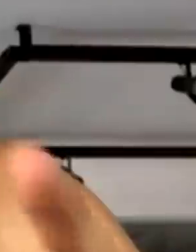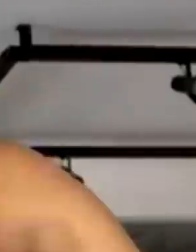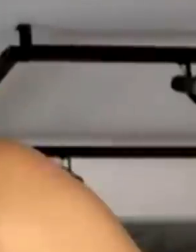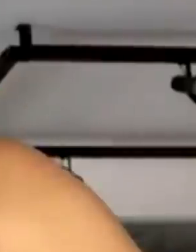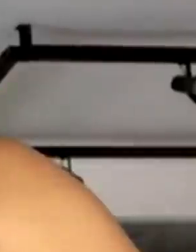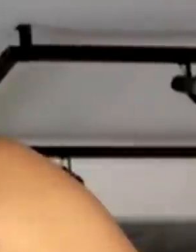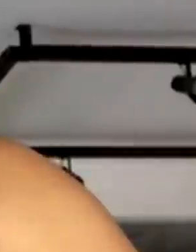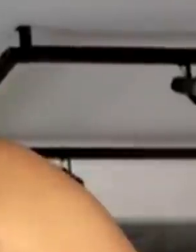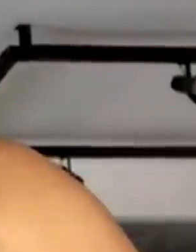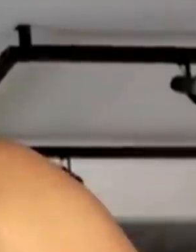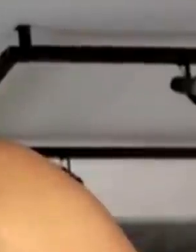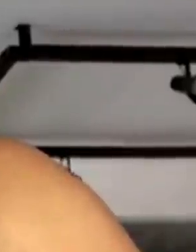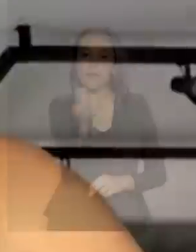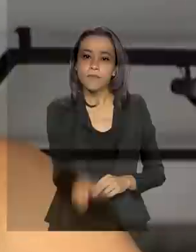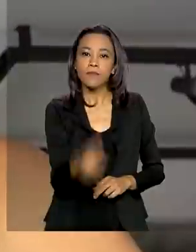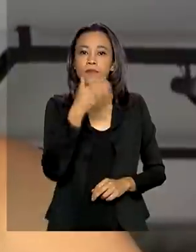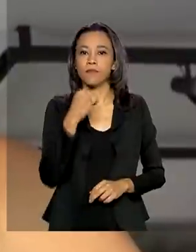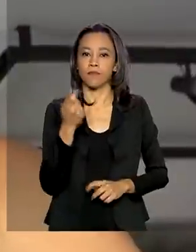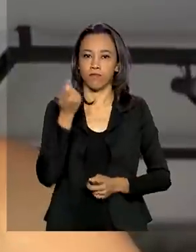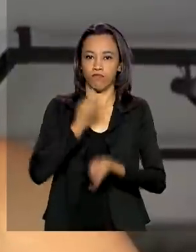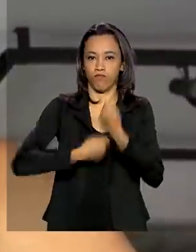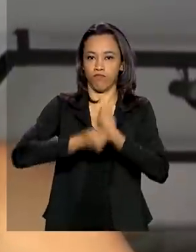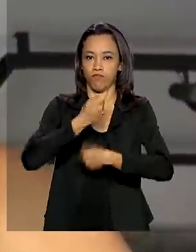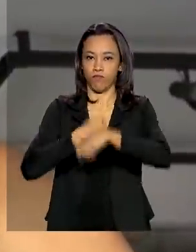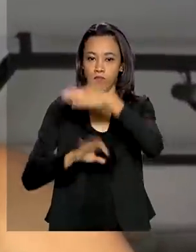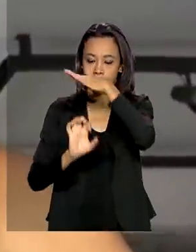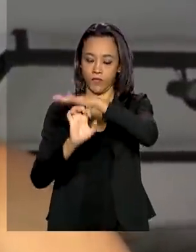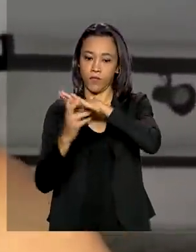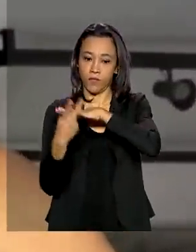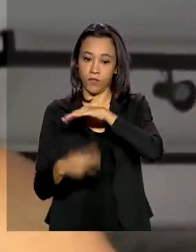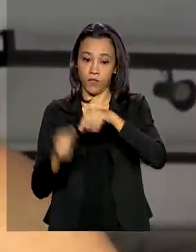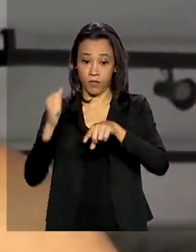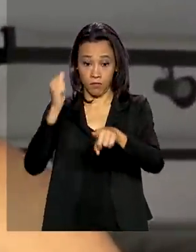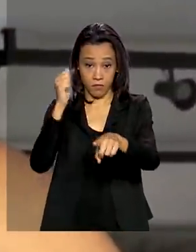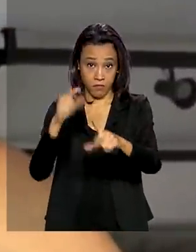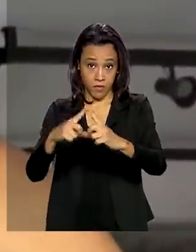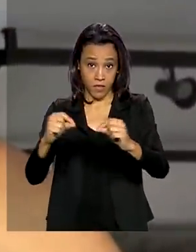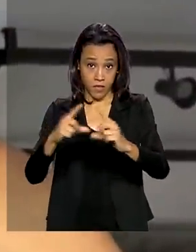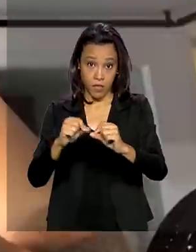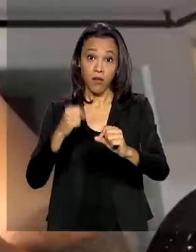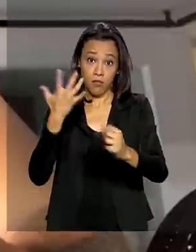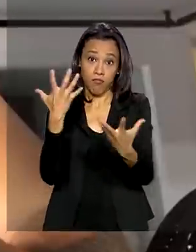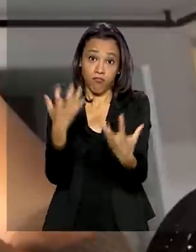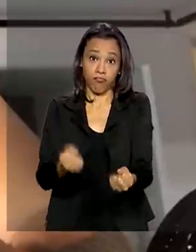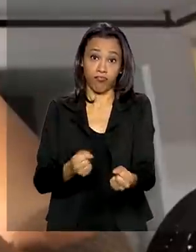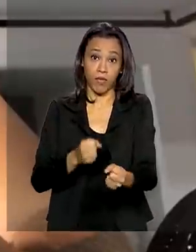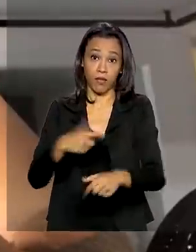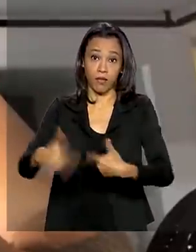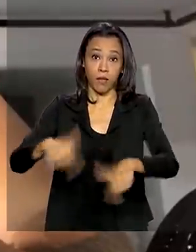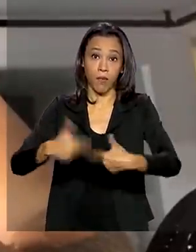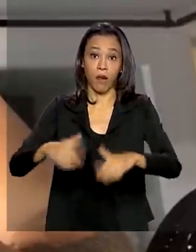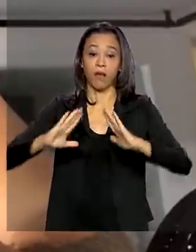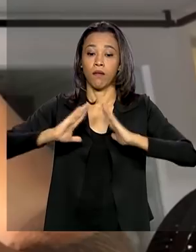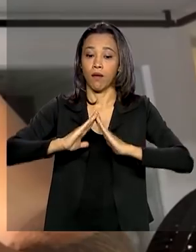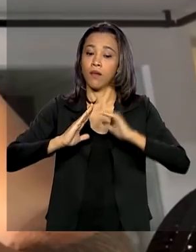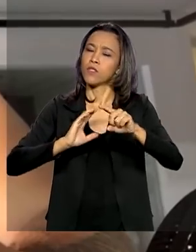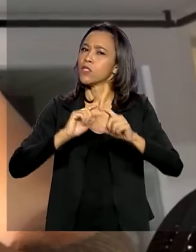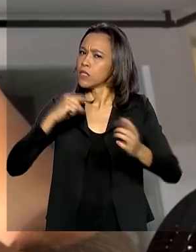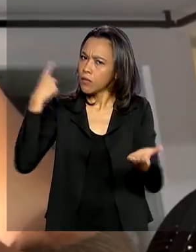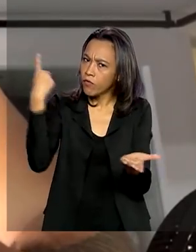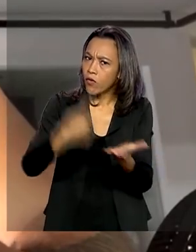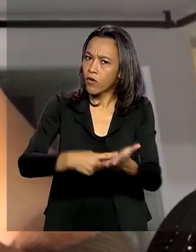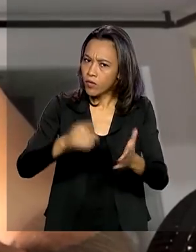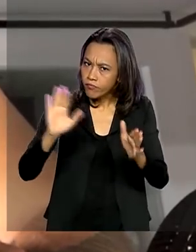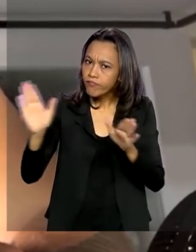Este empresário de Brasília adotou o teletrabalho e adiantou férias, tudo em acordo com os